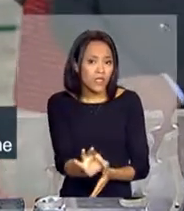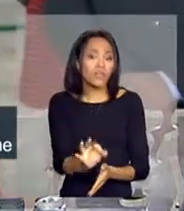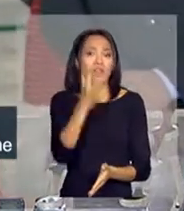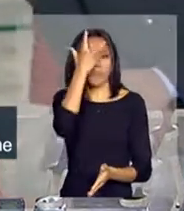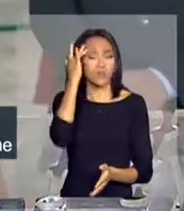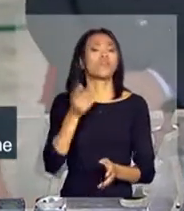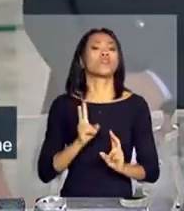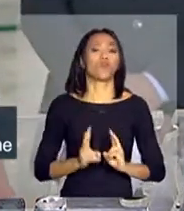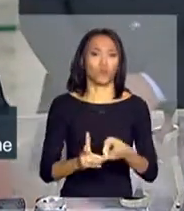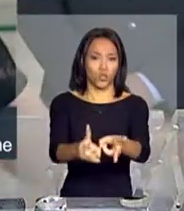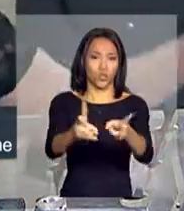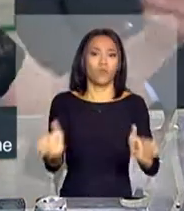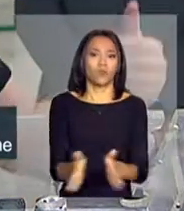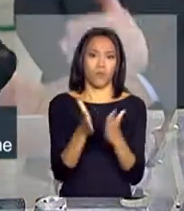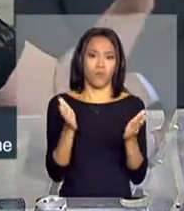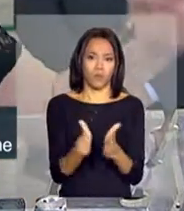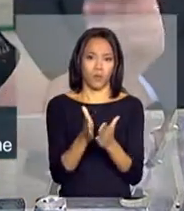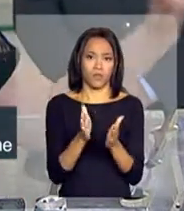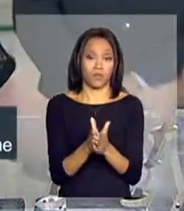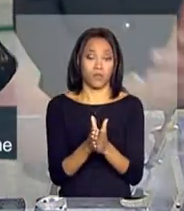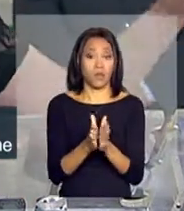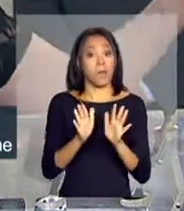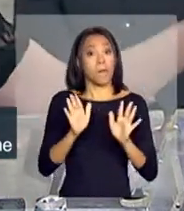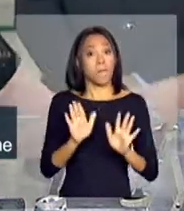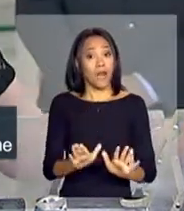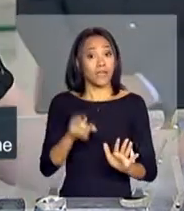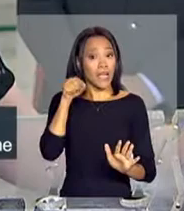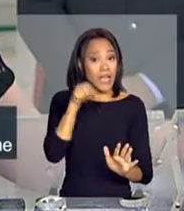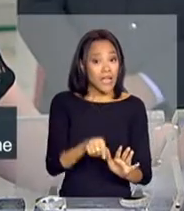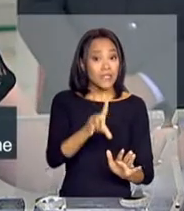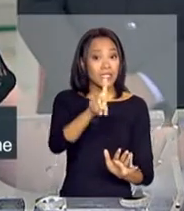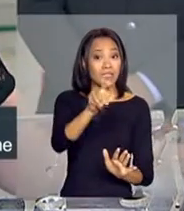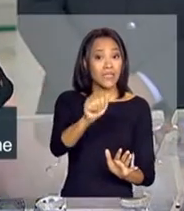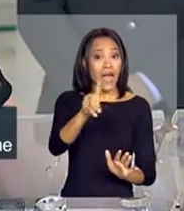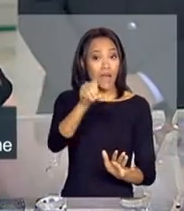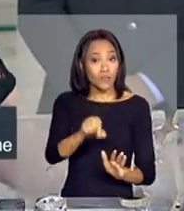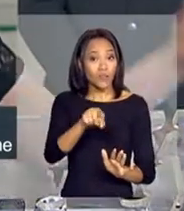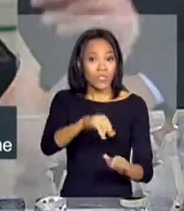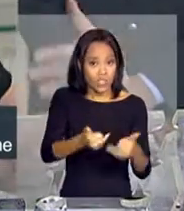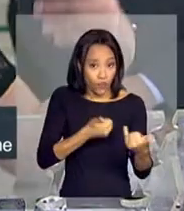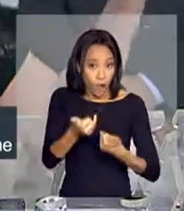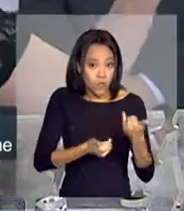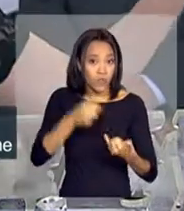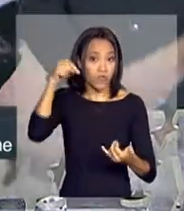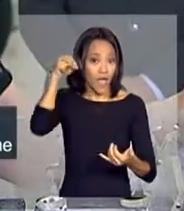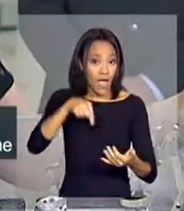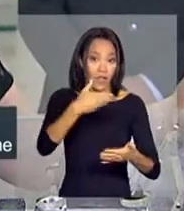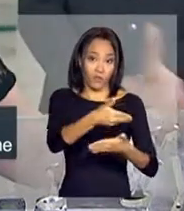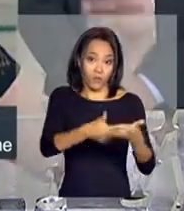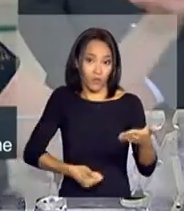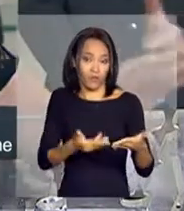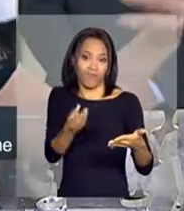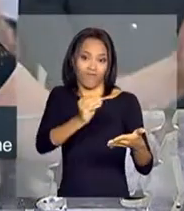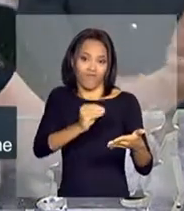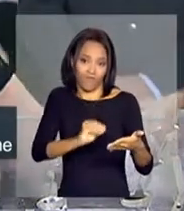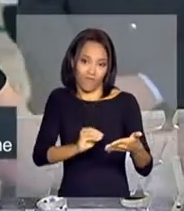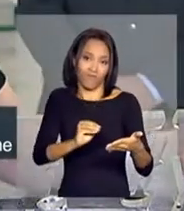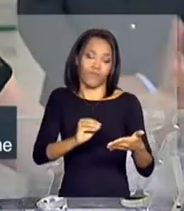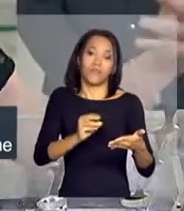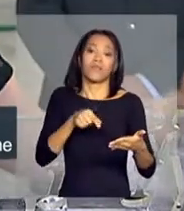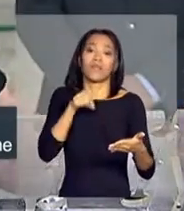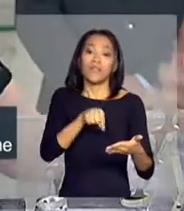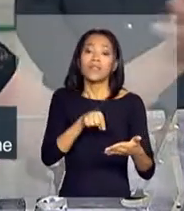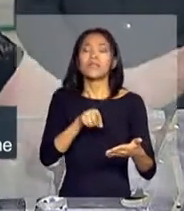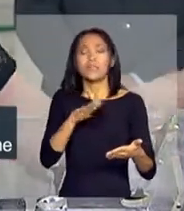situação de extrema pobreza. Como os dados que nós estamos trabalhando são os dados do Cadastro Único e a gente acha que tem até mais